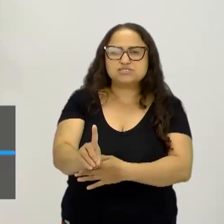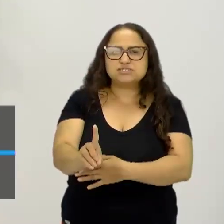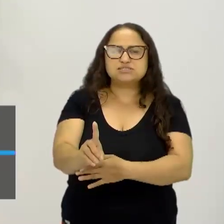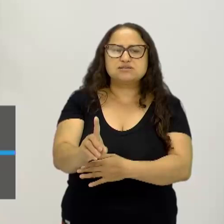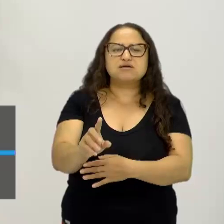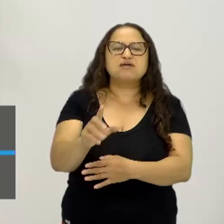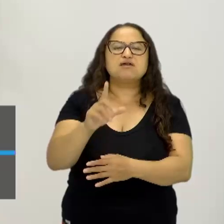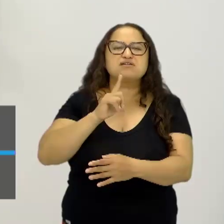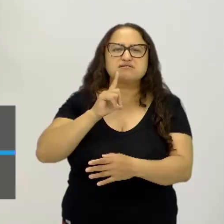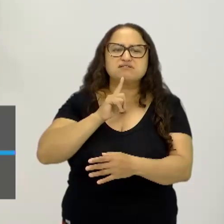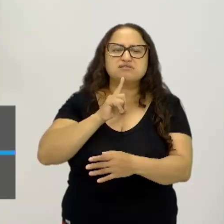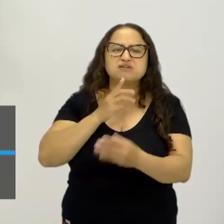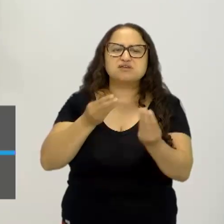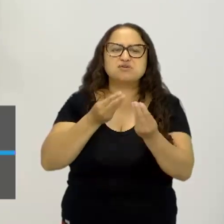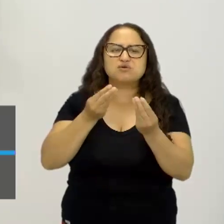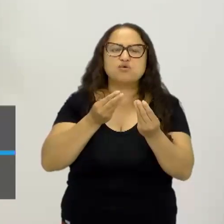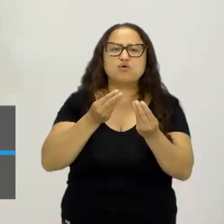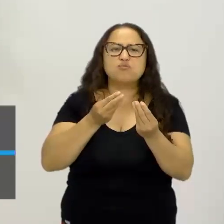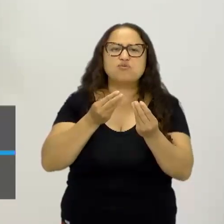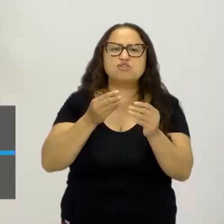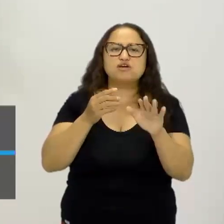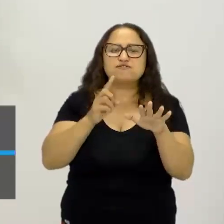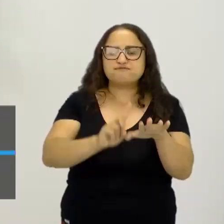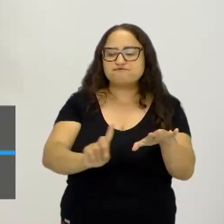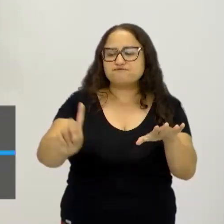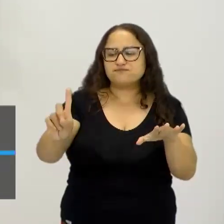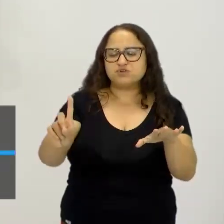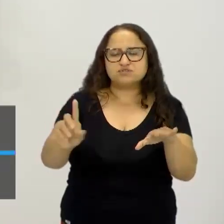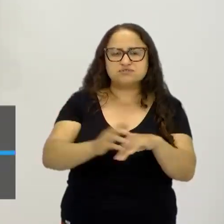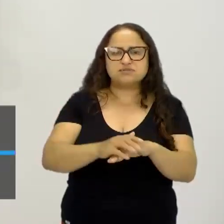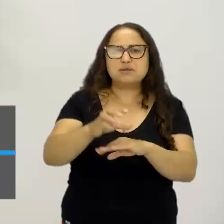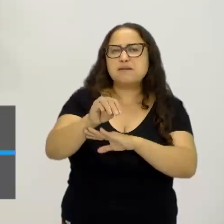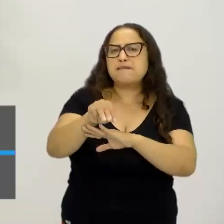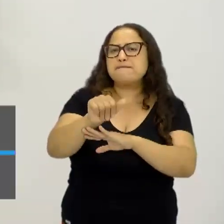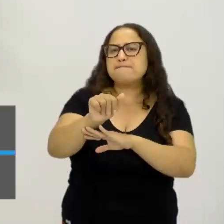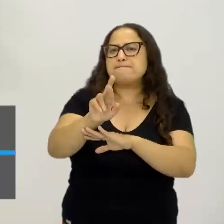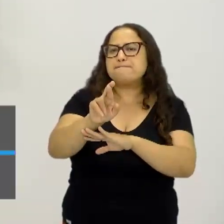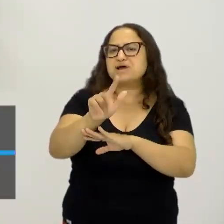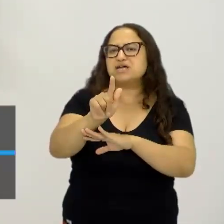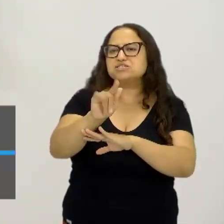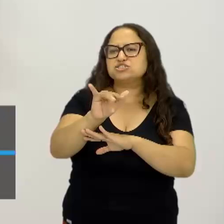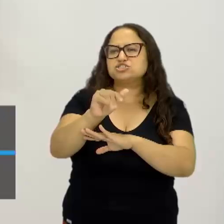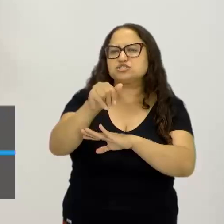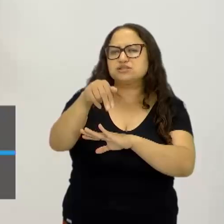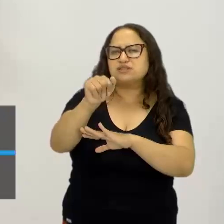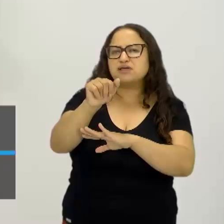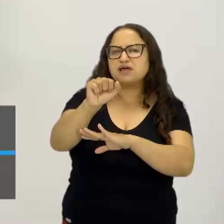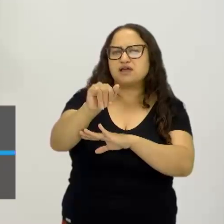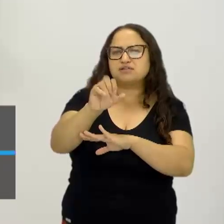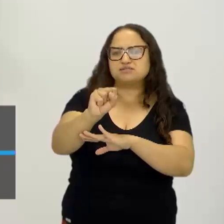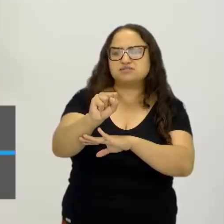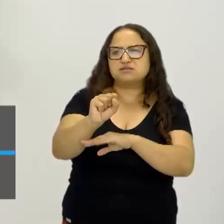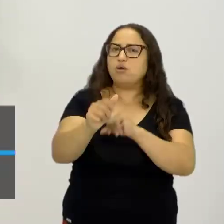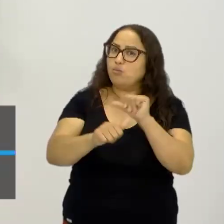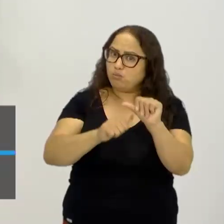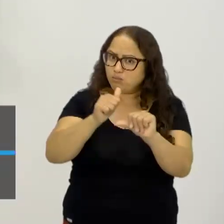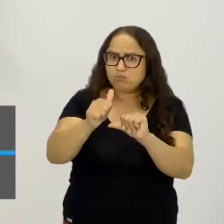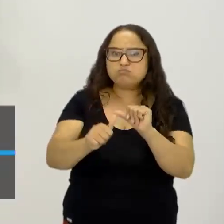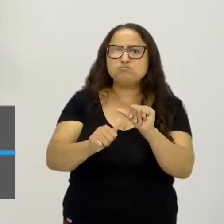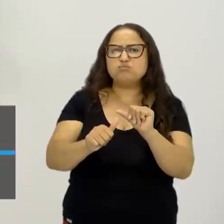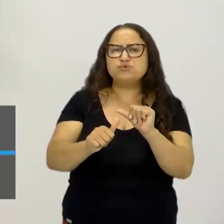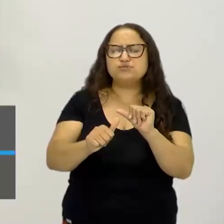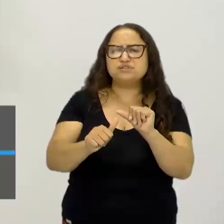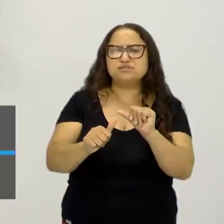aquelas pessoas que são consideradas marginais, aquelas pessoas que não são consideradas marginais, tudo isso muda ao longo do tempo. E